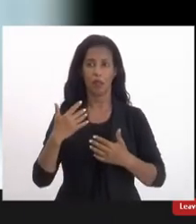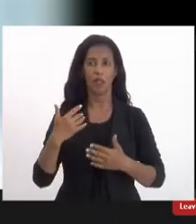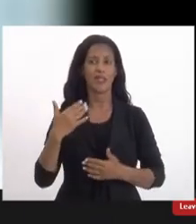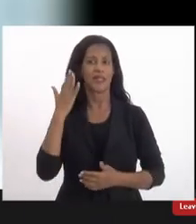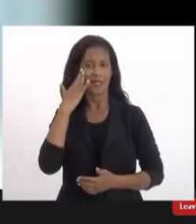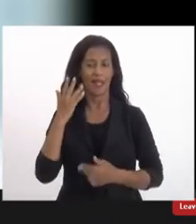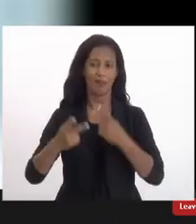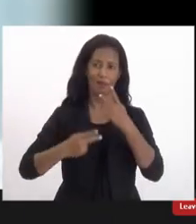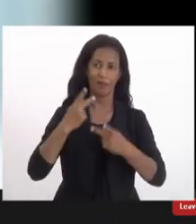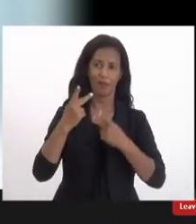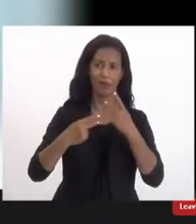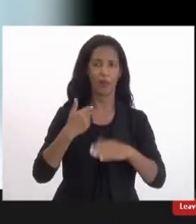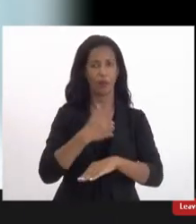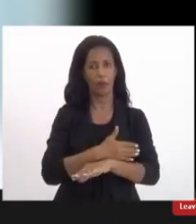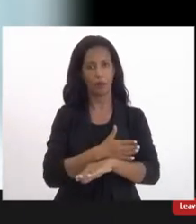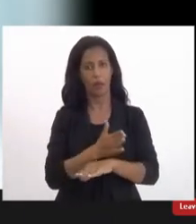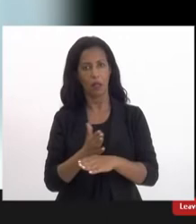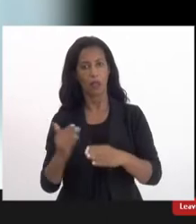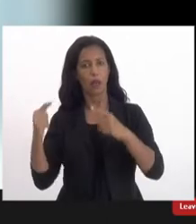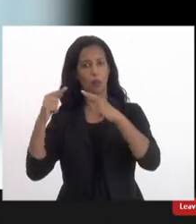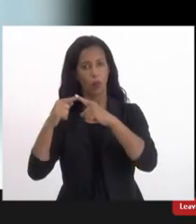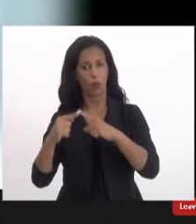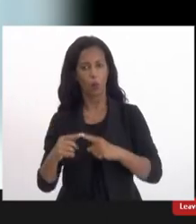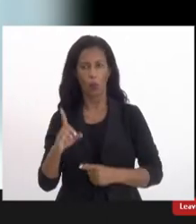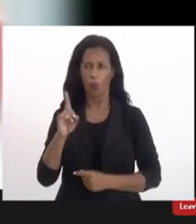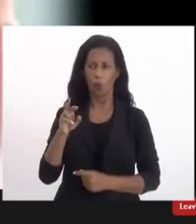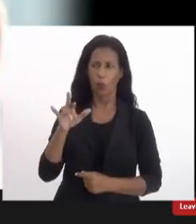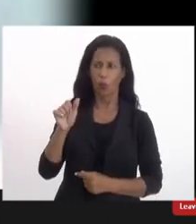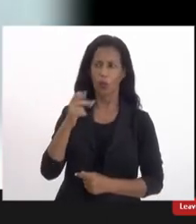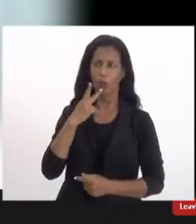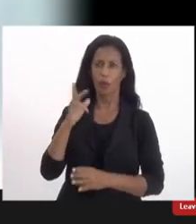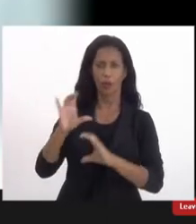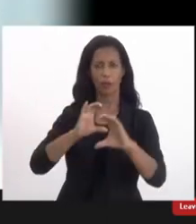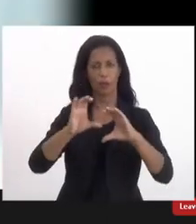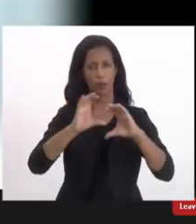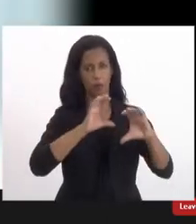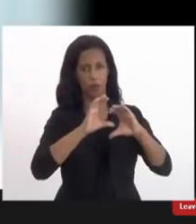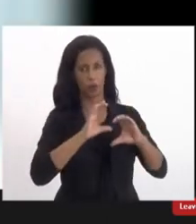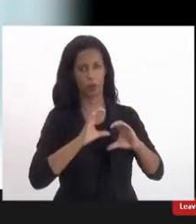falo toda hora e tenho muita concordância com Débora quando ela fala da comunicação